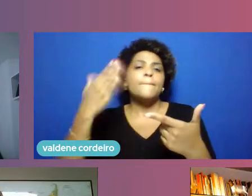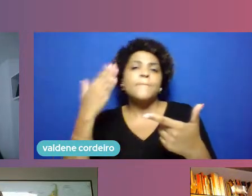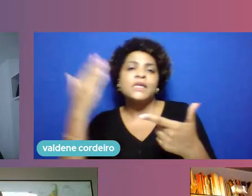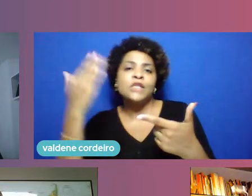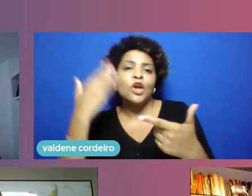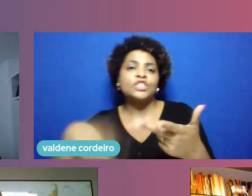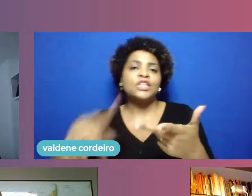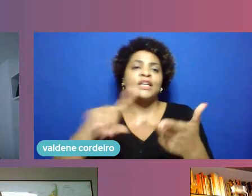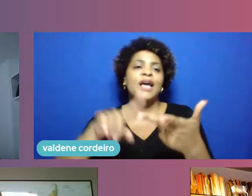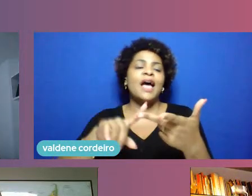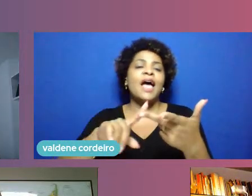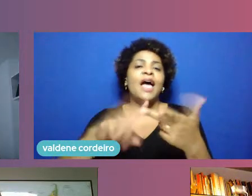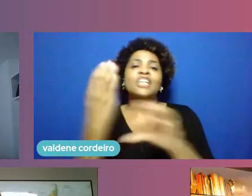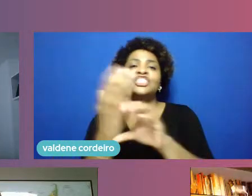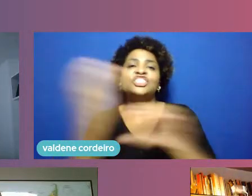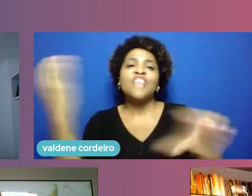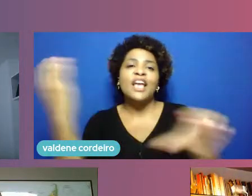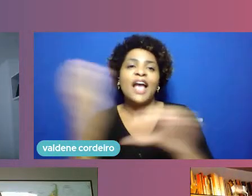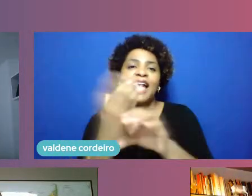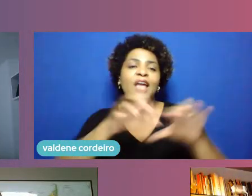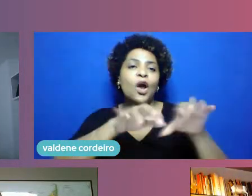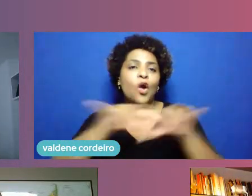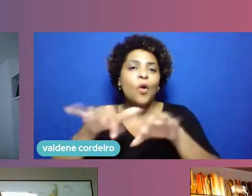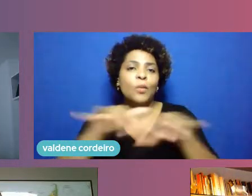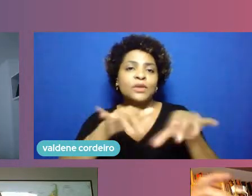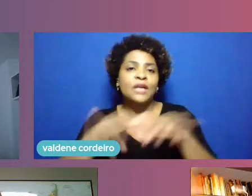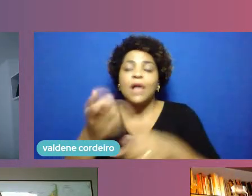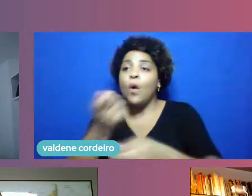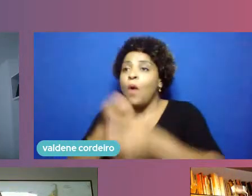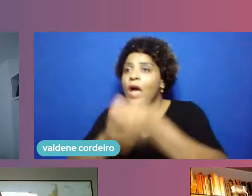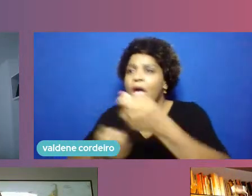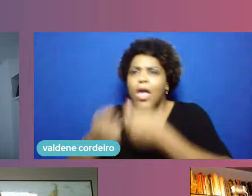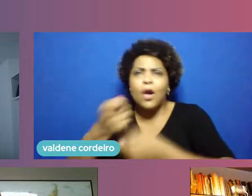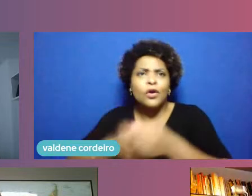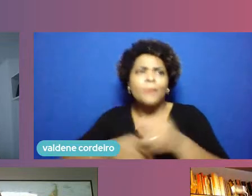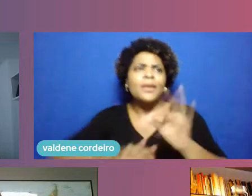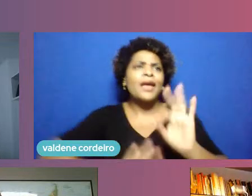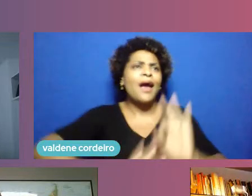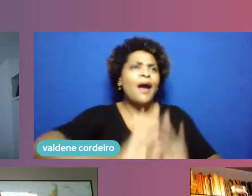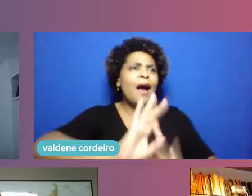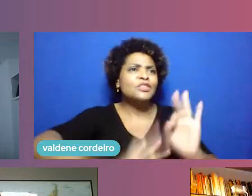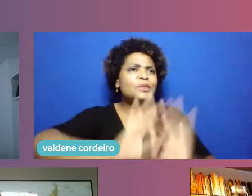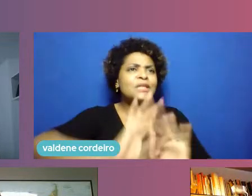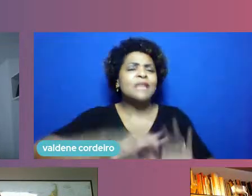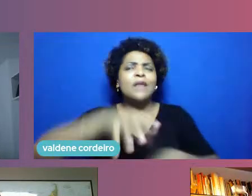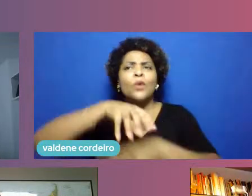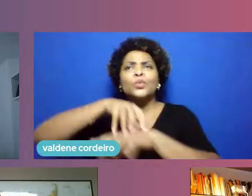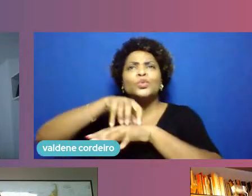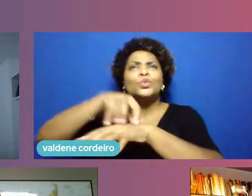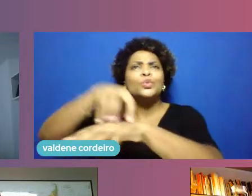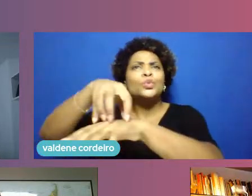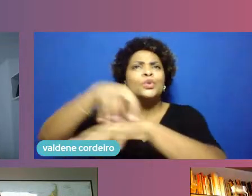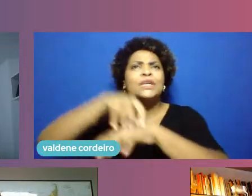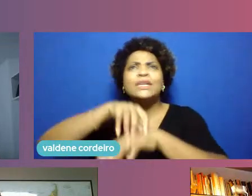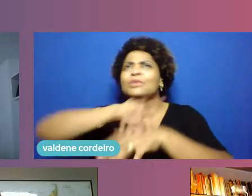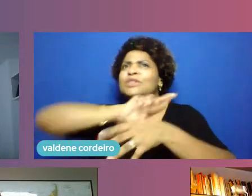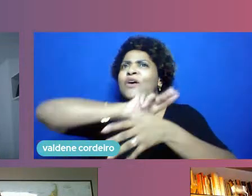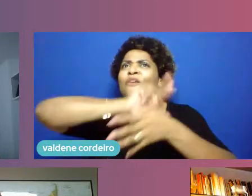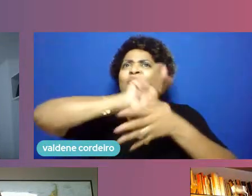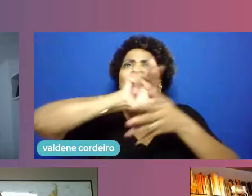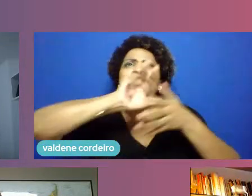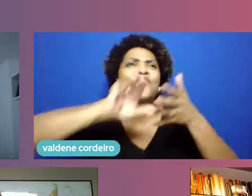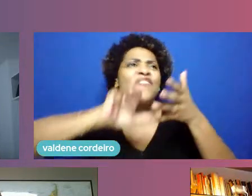de minha origem do design da economia da administração tem gente de turismo isso compõe uma